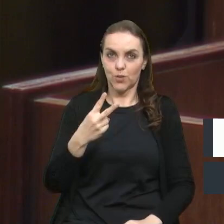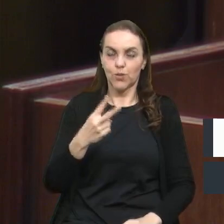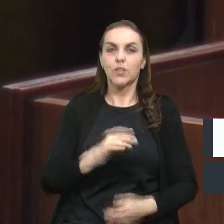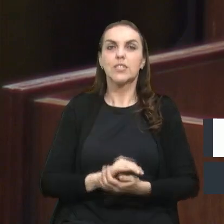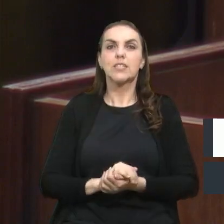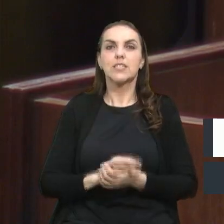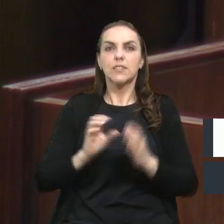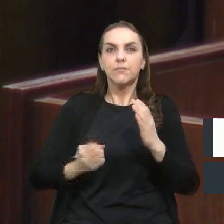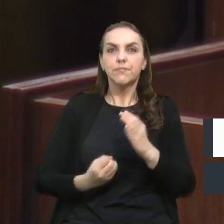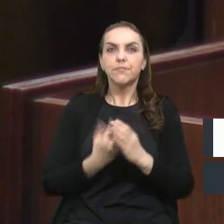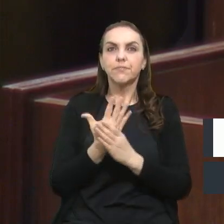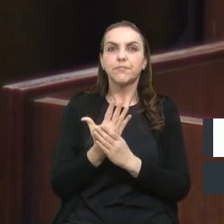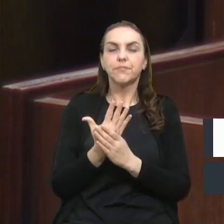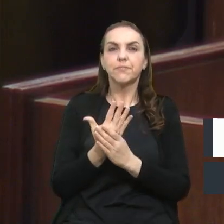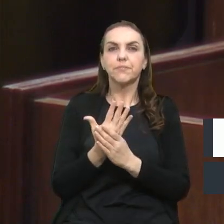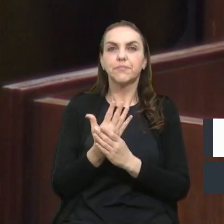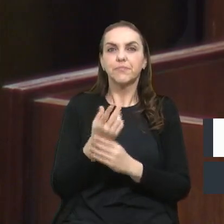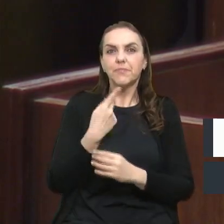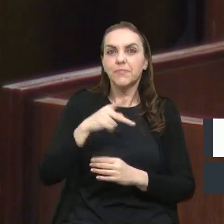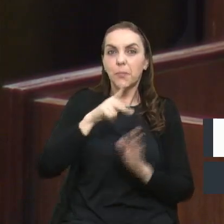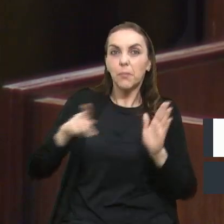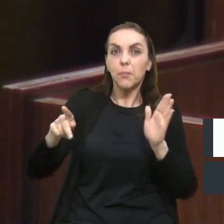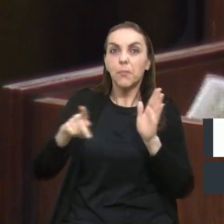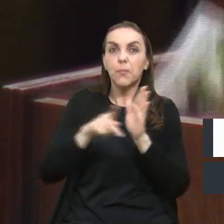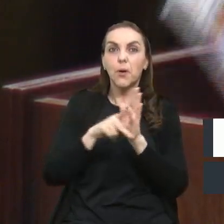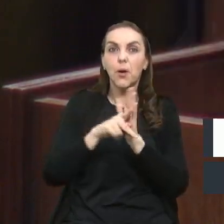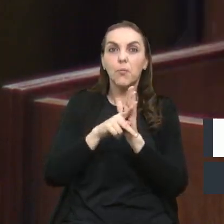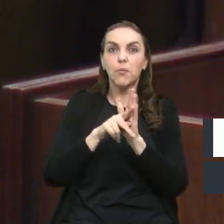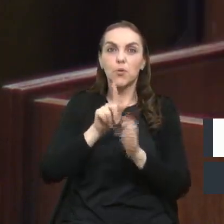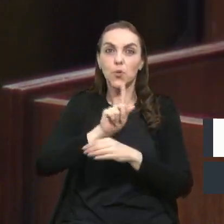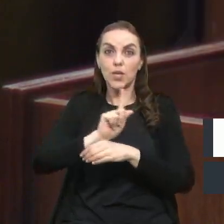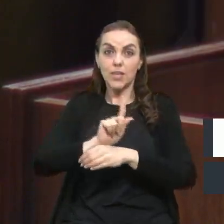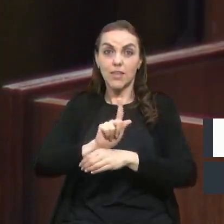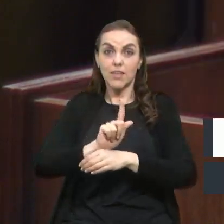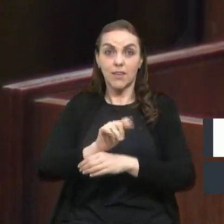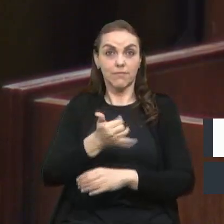lançou o seu próprio gria telefônico.